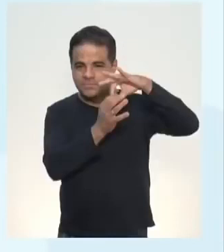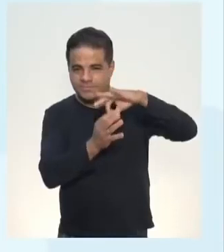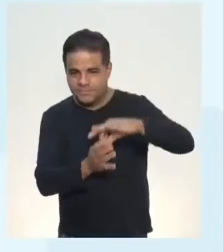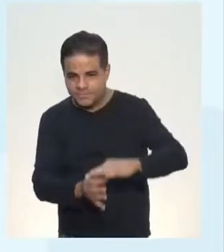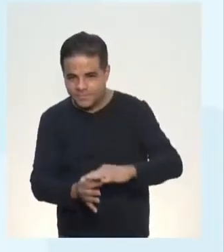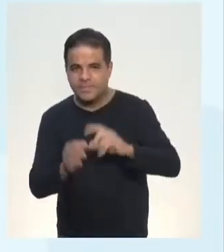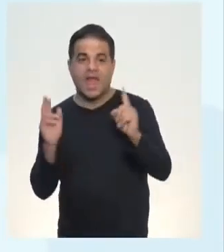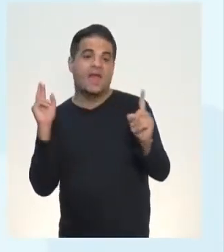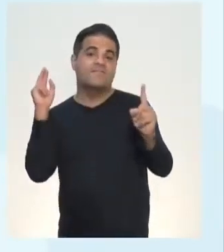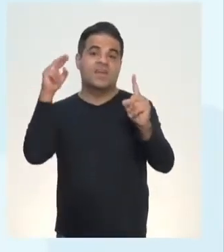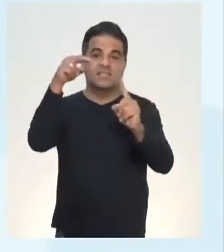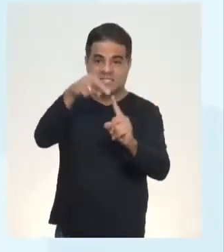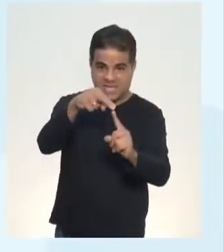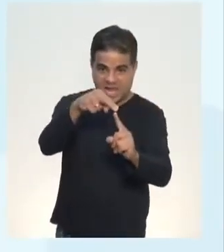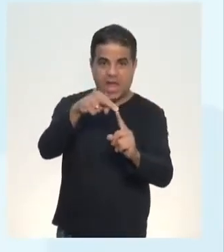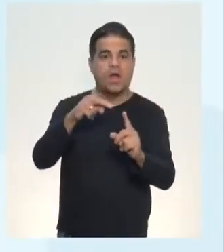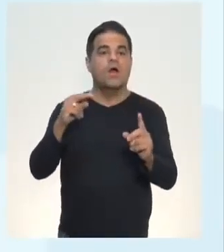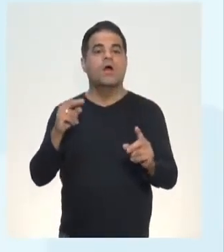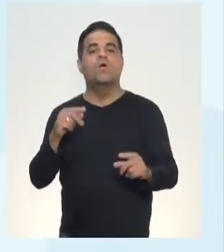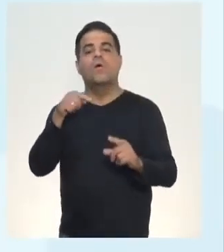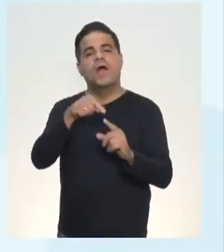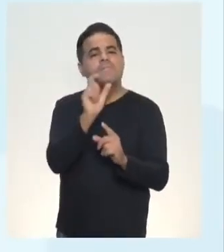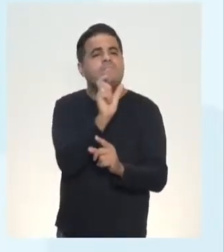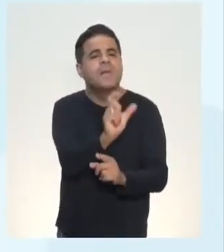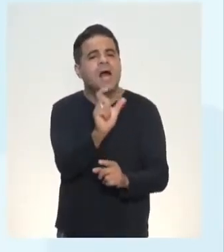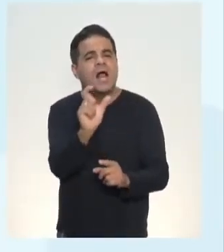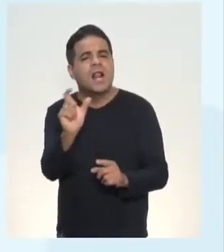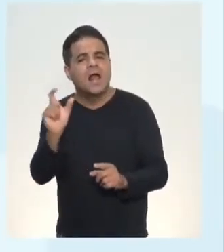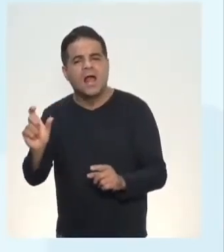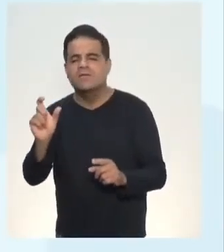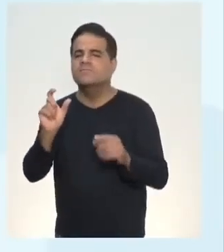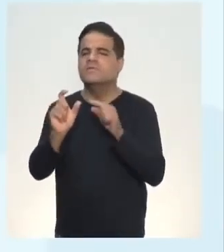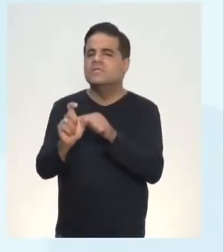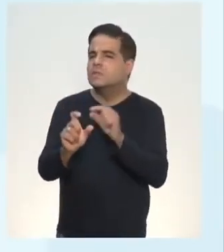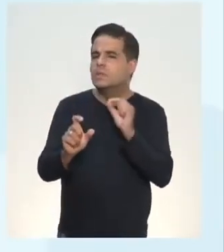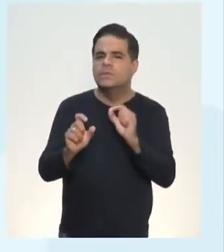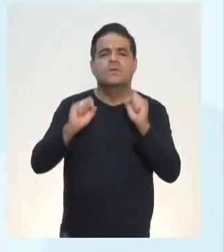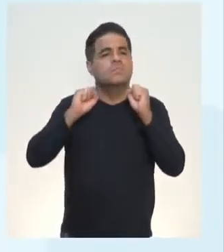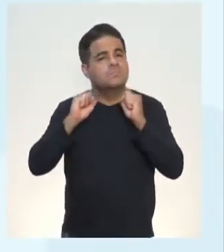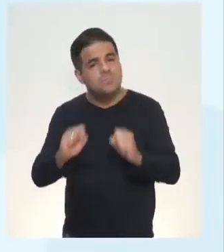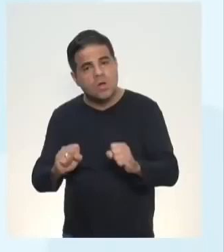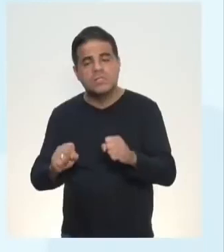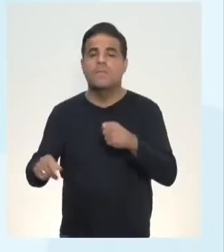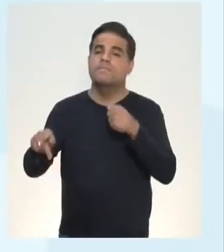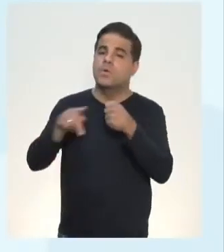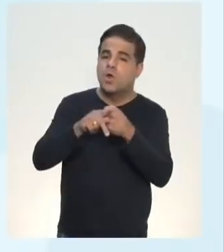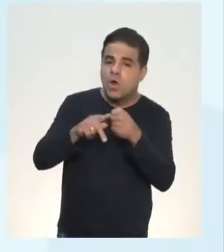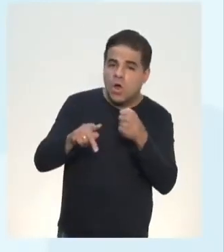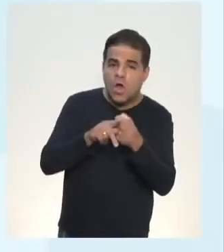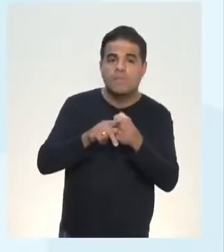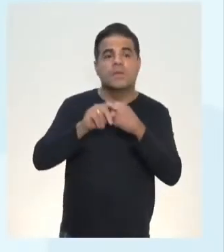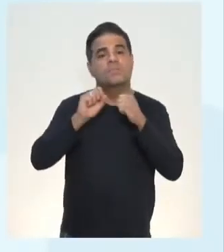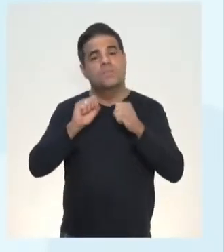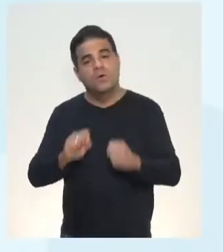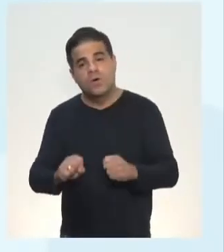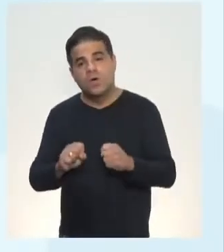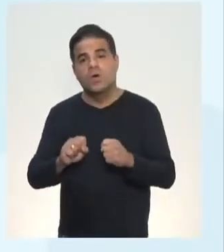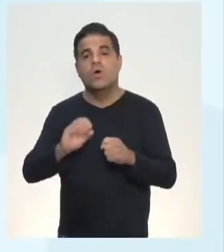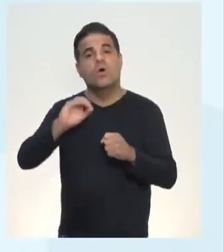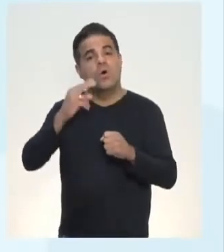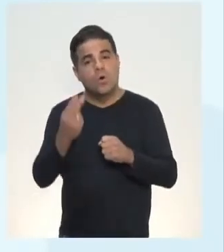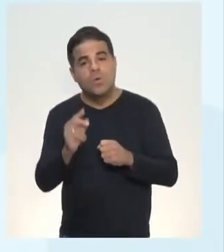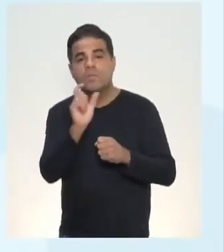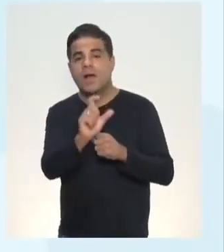referencial são palavras ou expressões que podem ser pronomes e ou